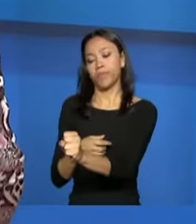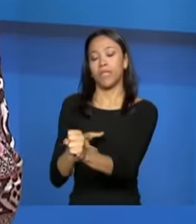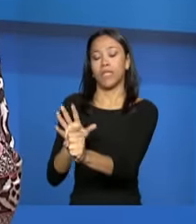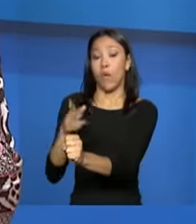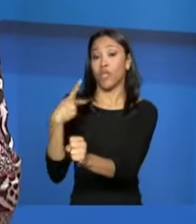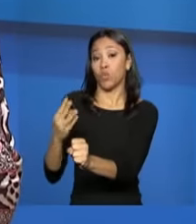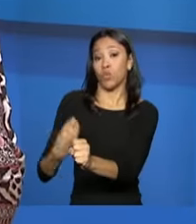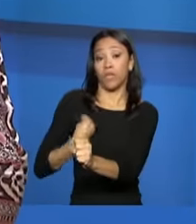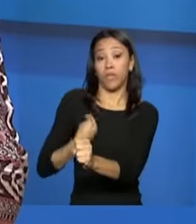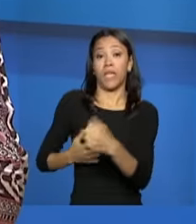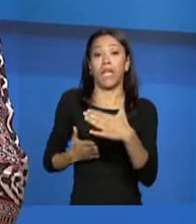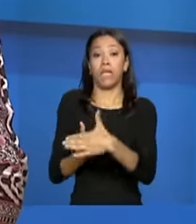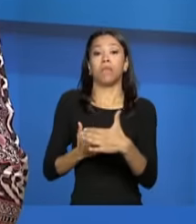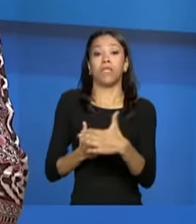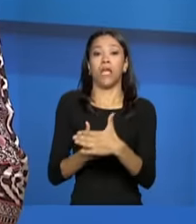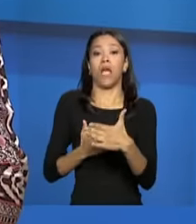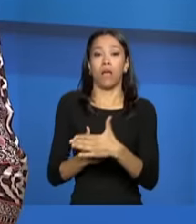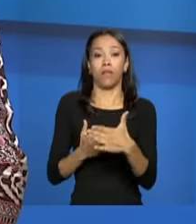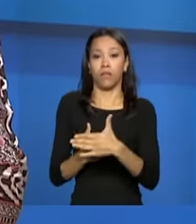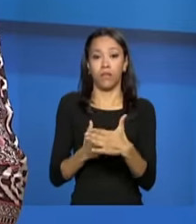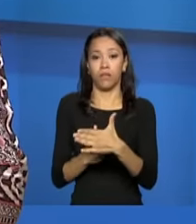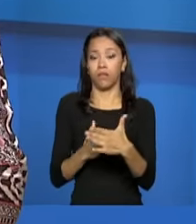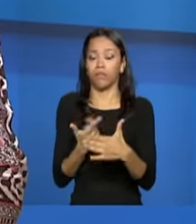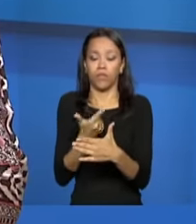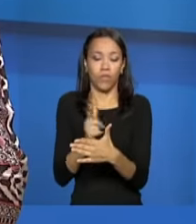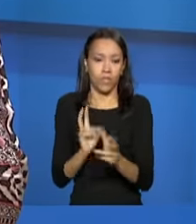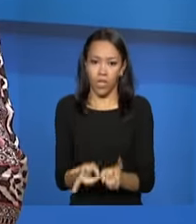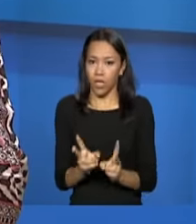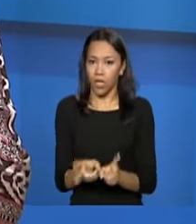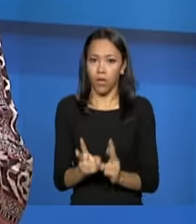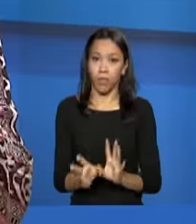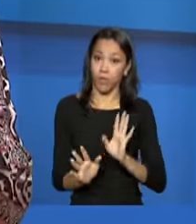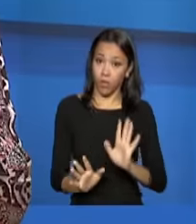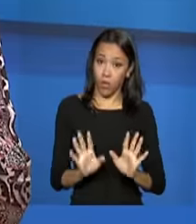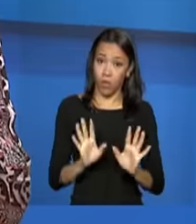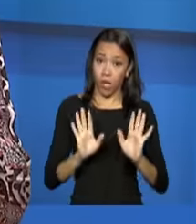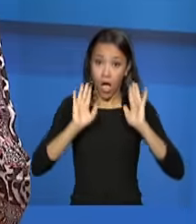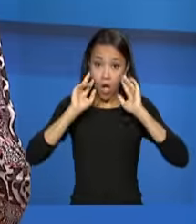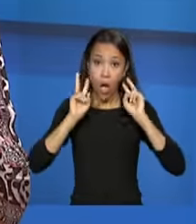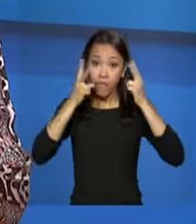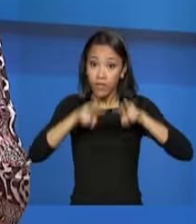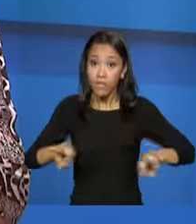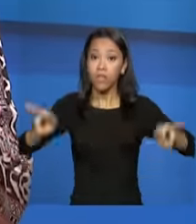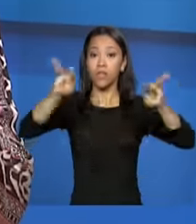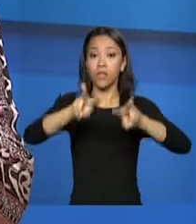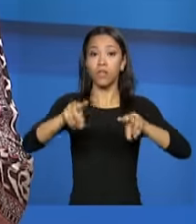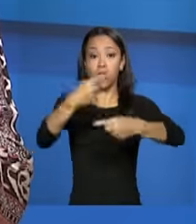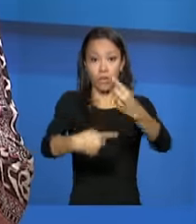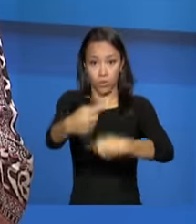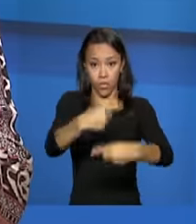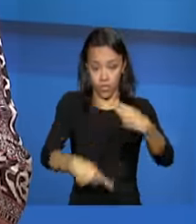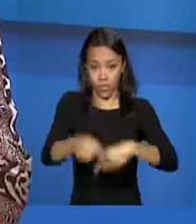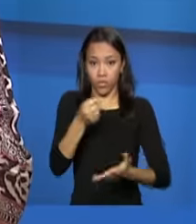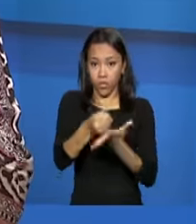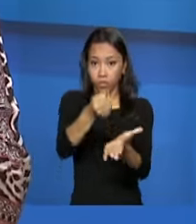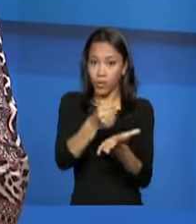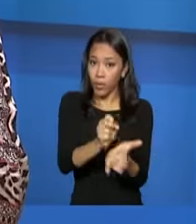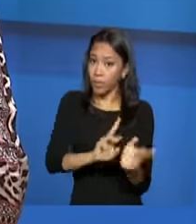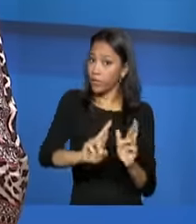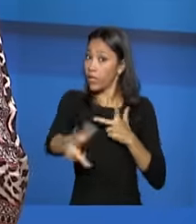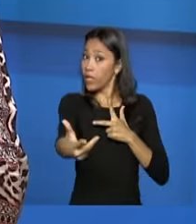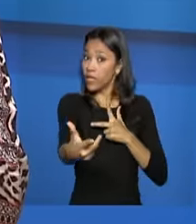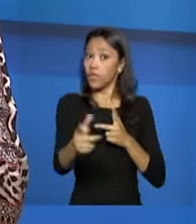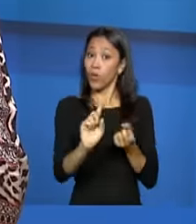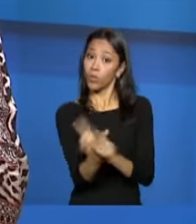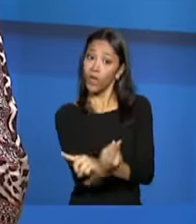àqueles muros, e aí a perspectiva da proteção social, da política de assistência, é justamente que o